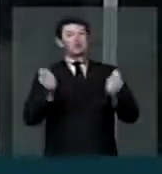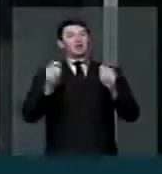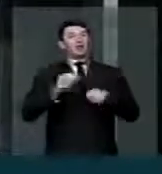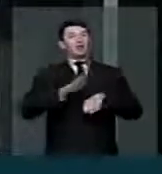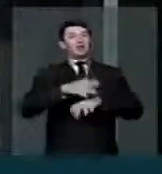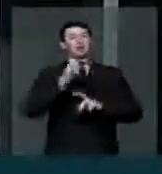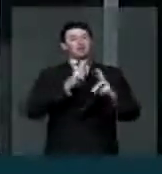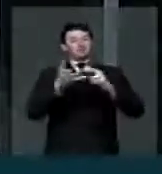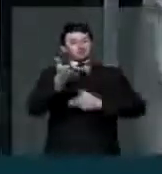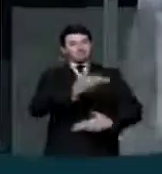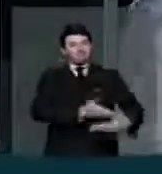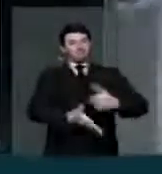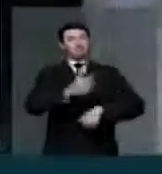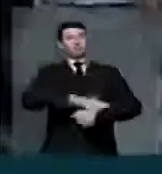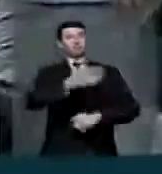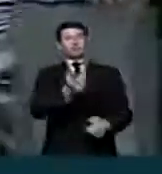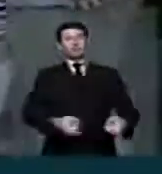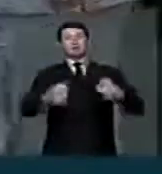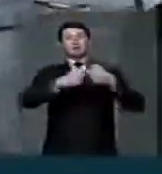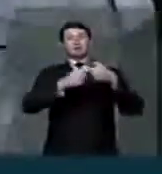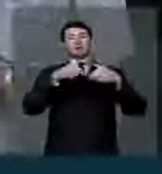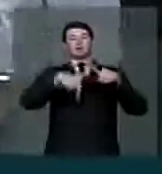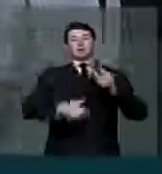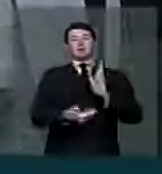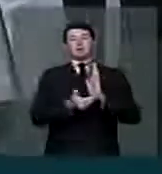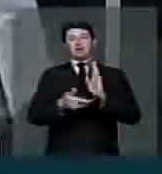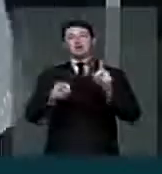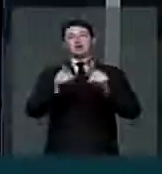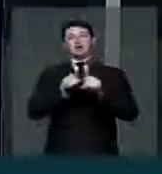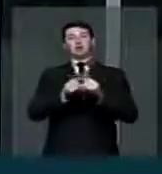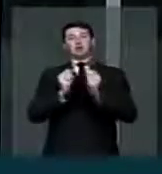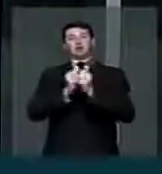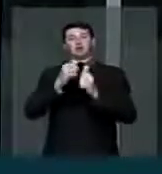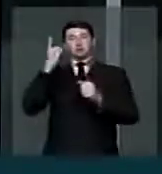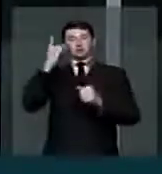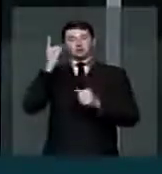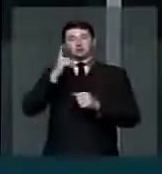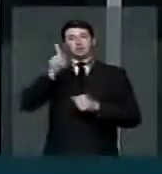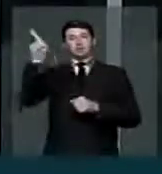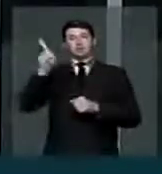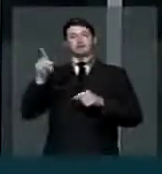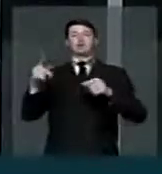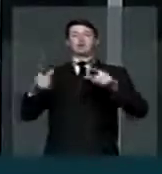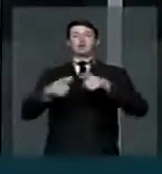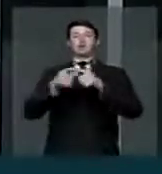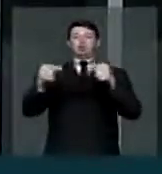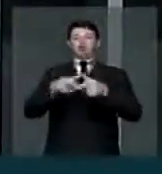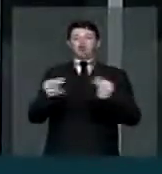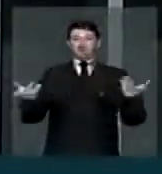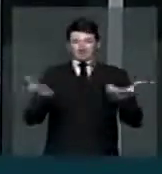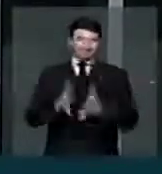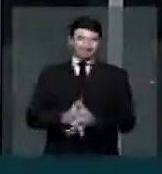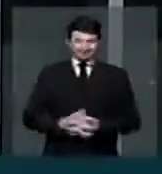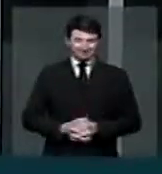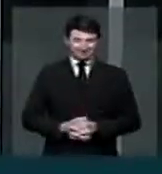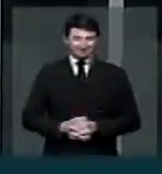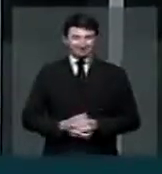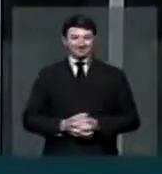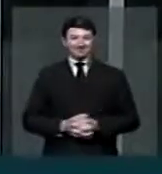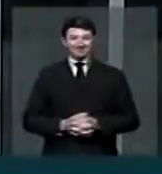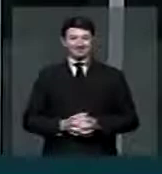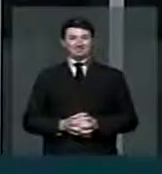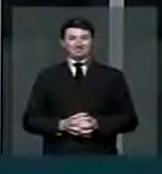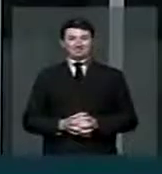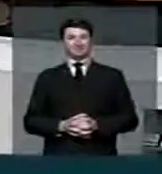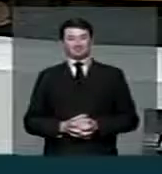mais essa nossa parceria Câmara dos Deputados, Congresso Brasileiro e também Câmara à Dieta